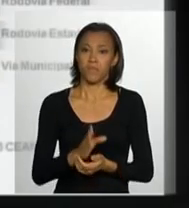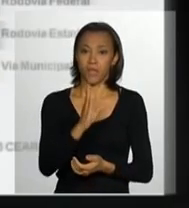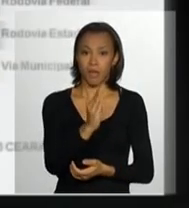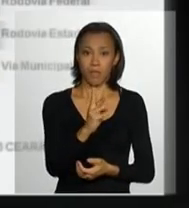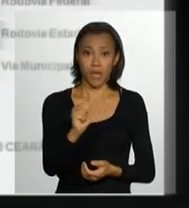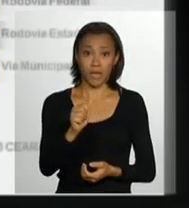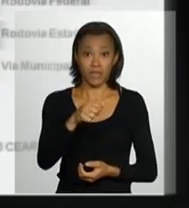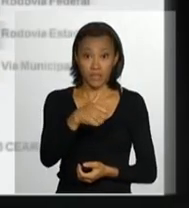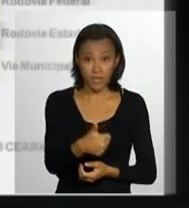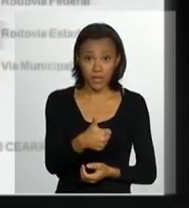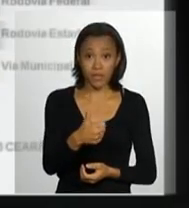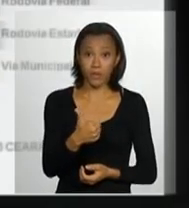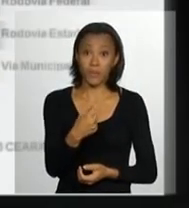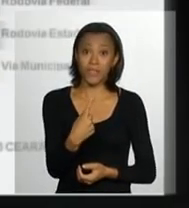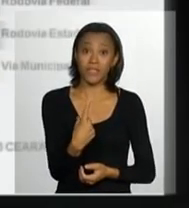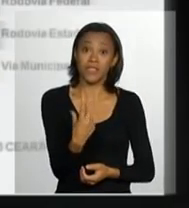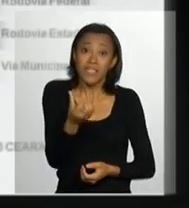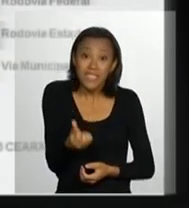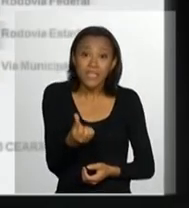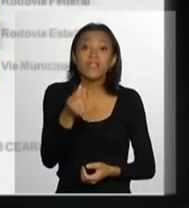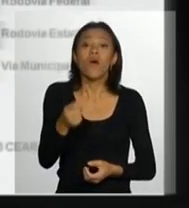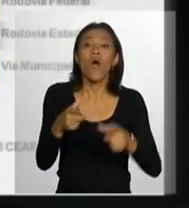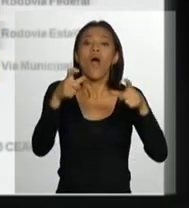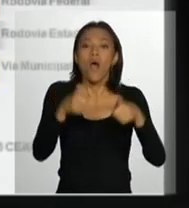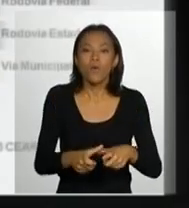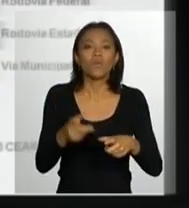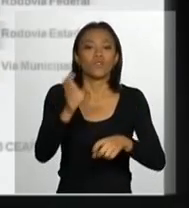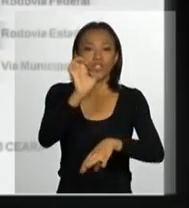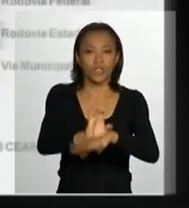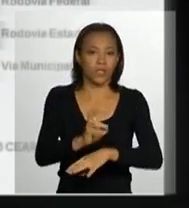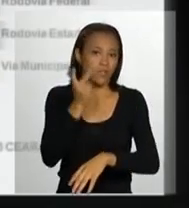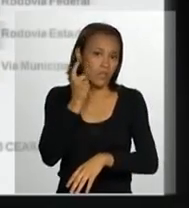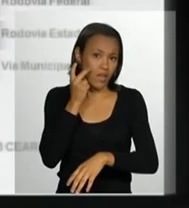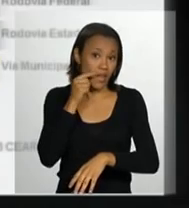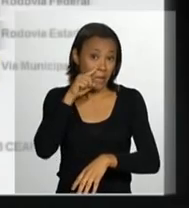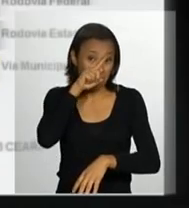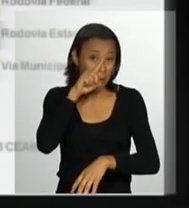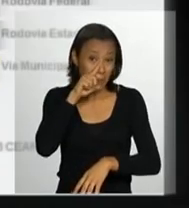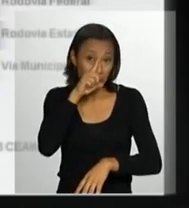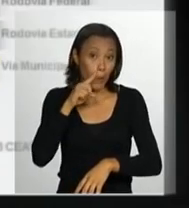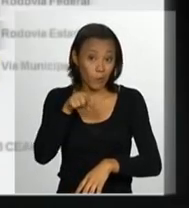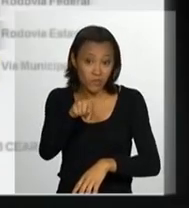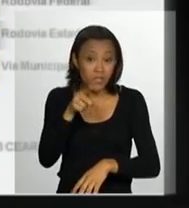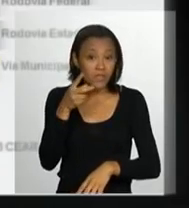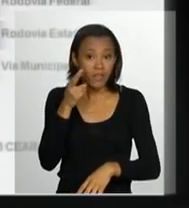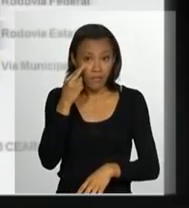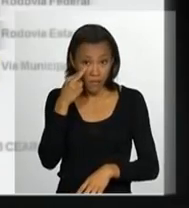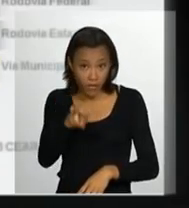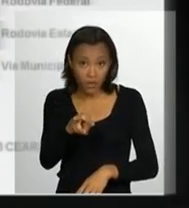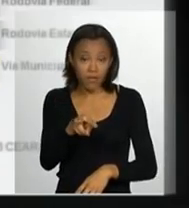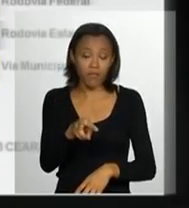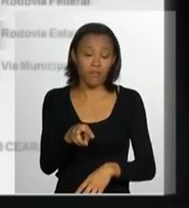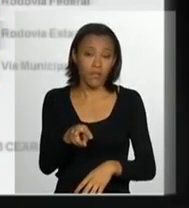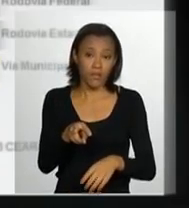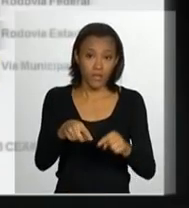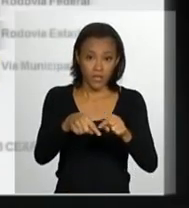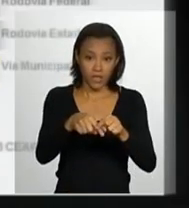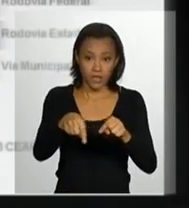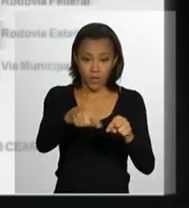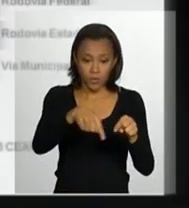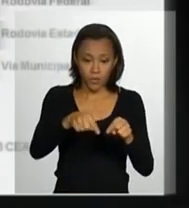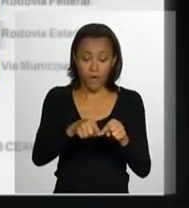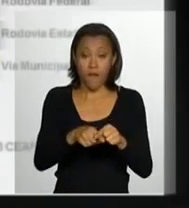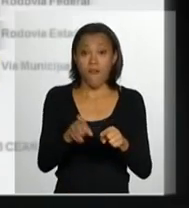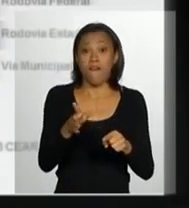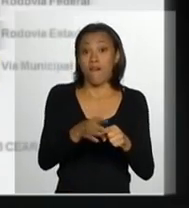-116 no Ceará, que é um dos pontos críticos. Então, vejam como há um entroncamento da rodovia federal